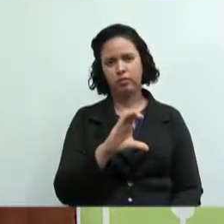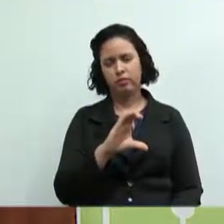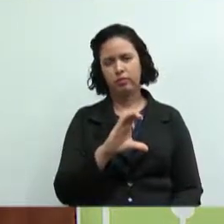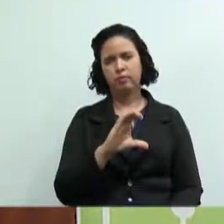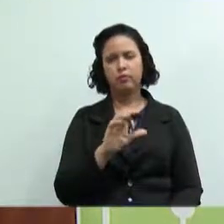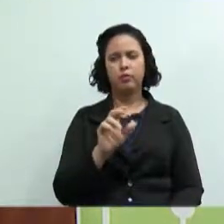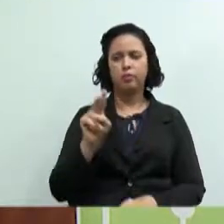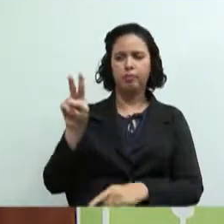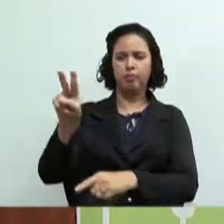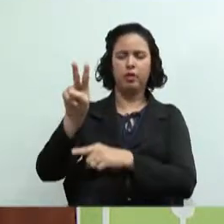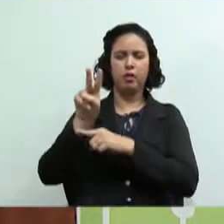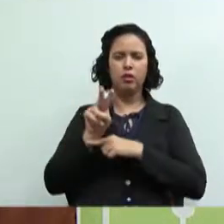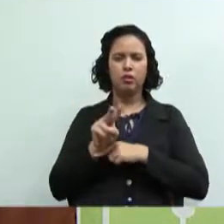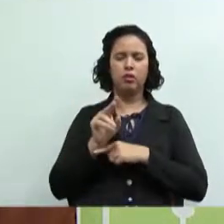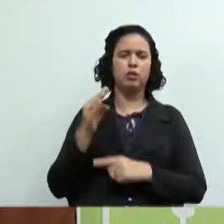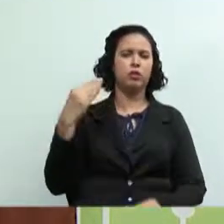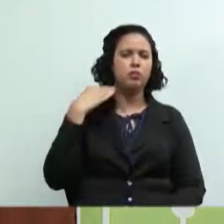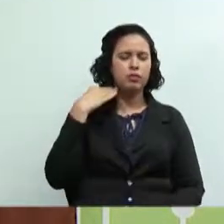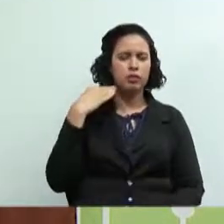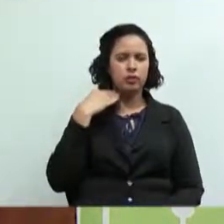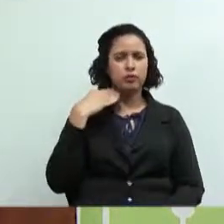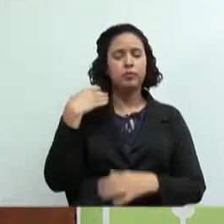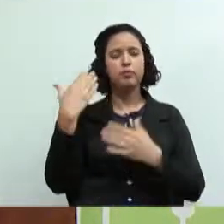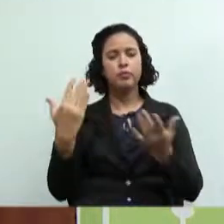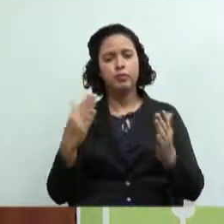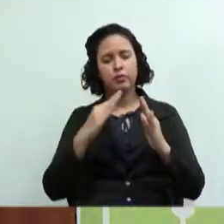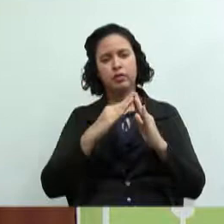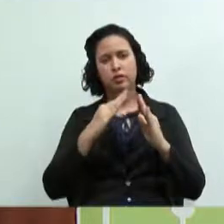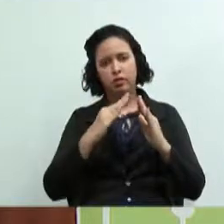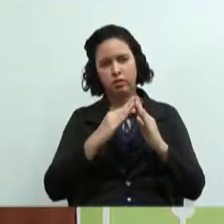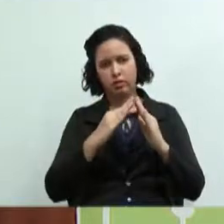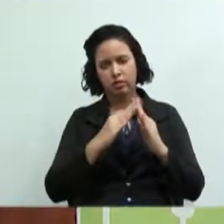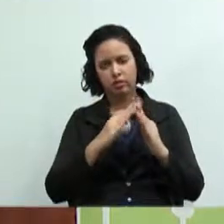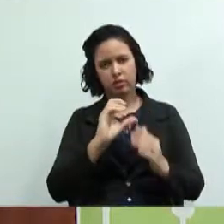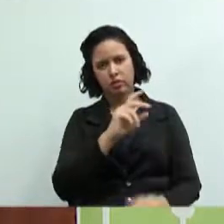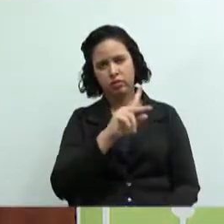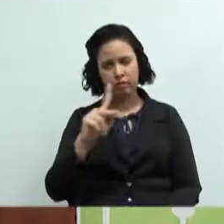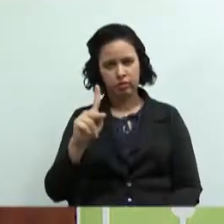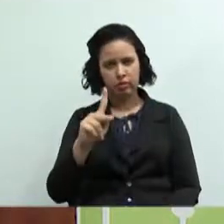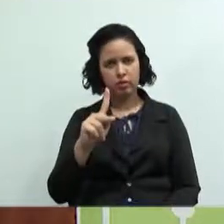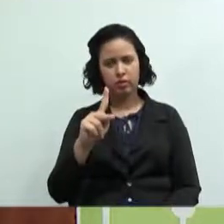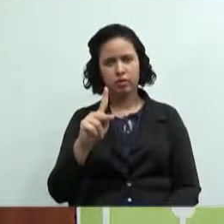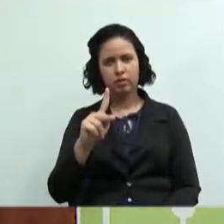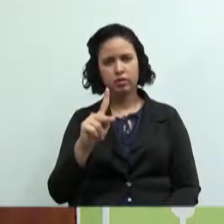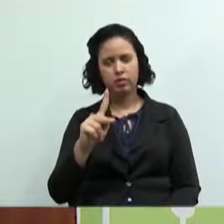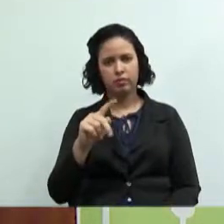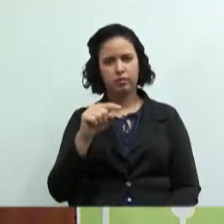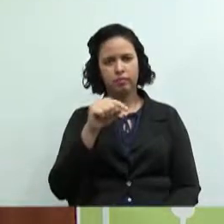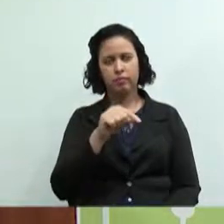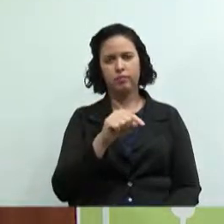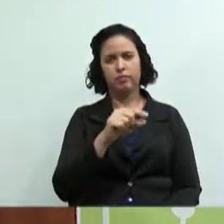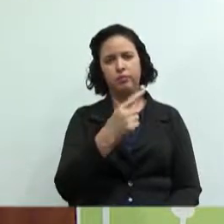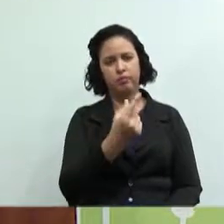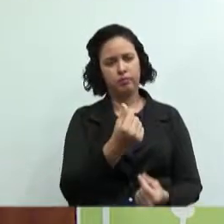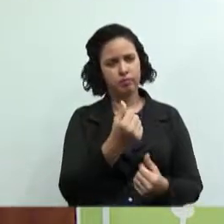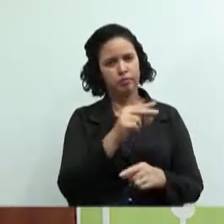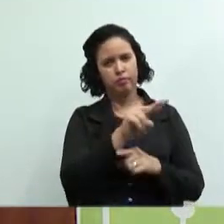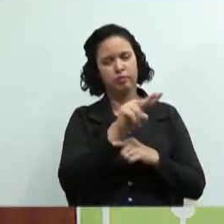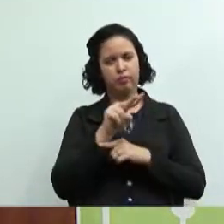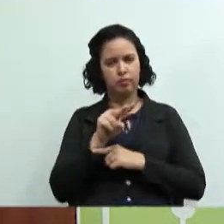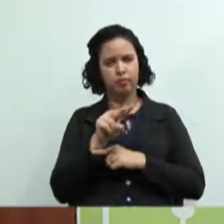bancos. No caso de uma cooperativa habitacional, é claro que ela vai pegar o financiamento de uma cooperativa de crédito.